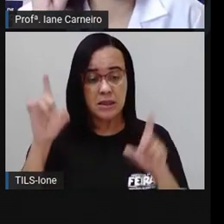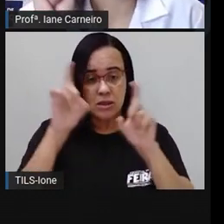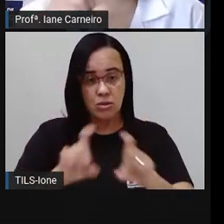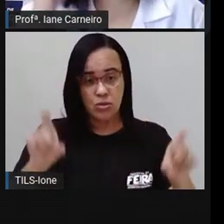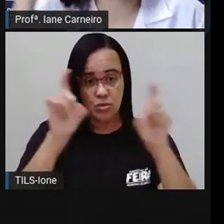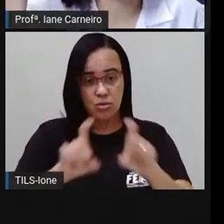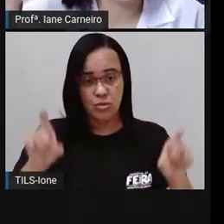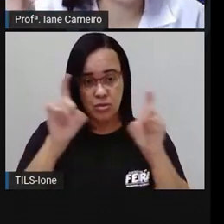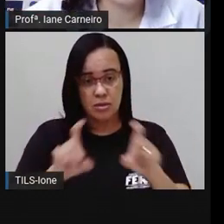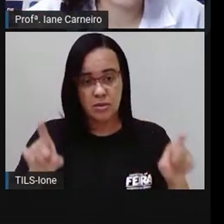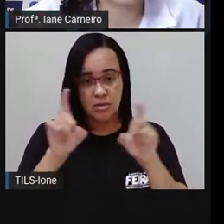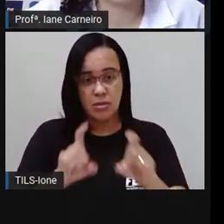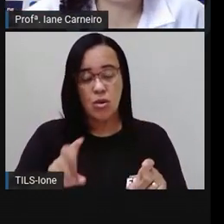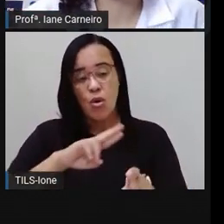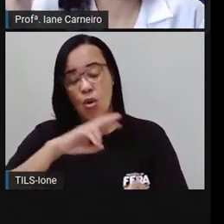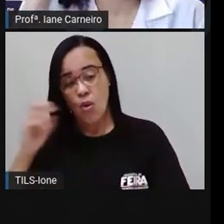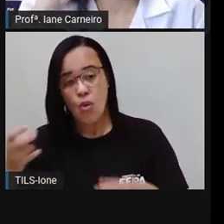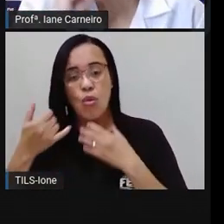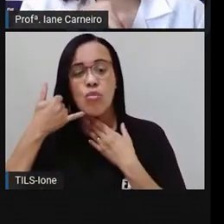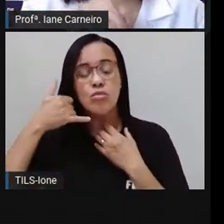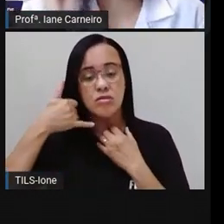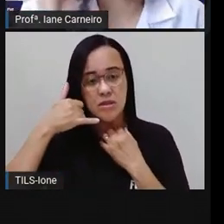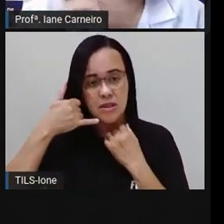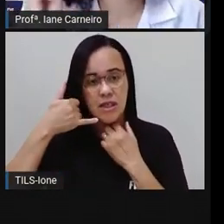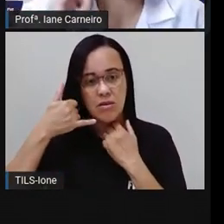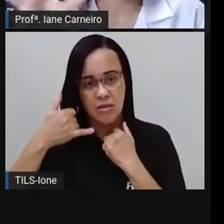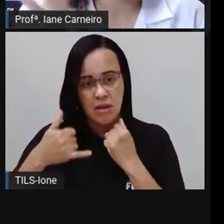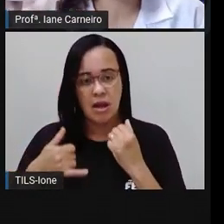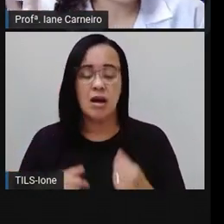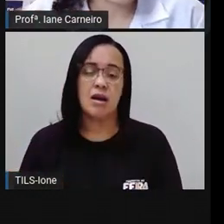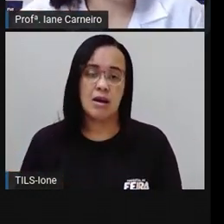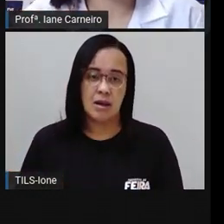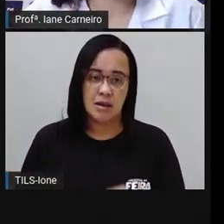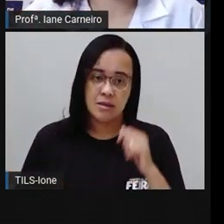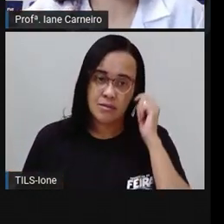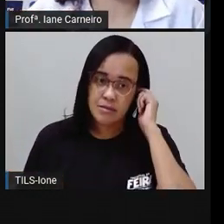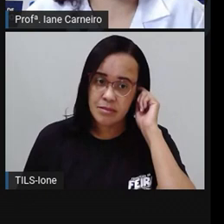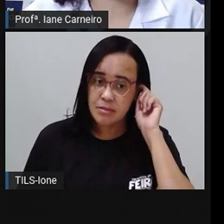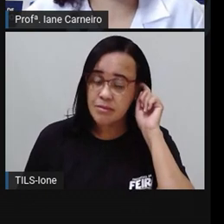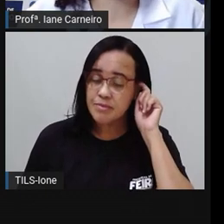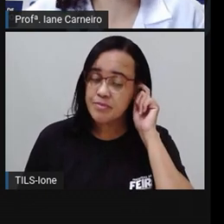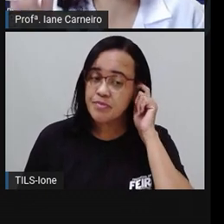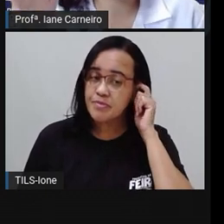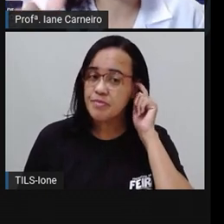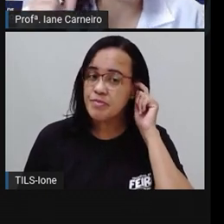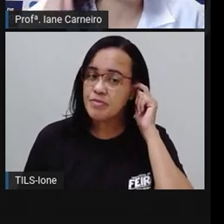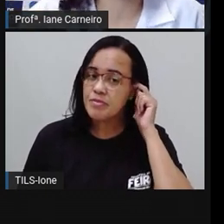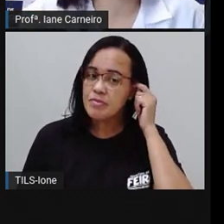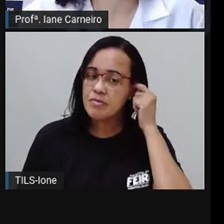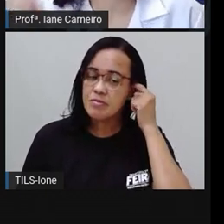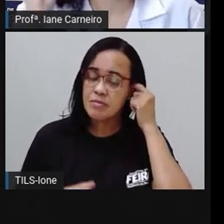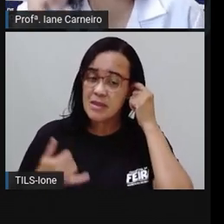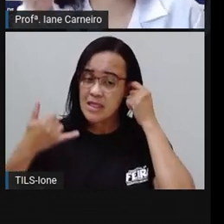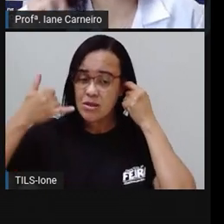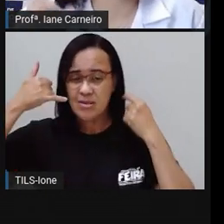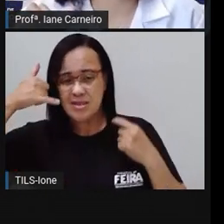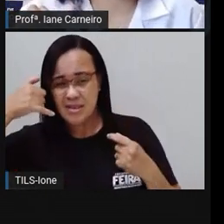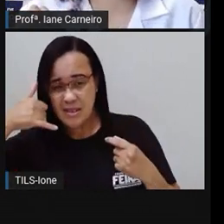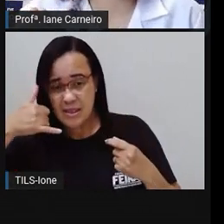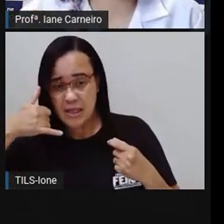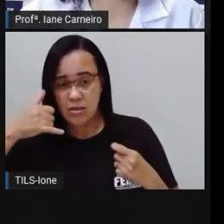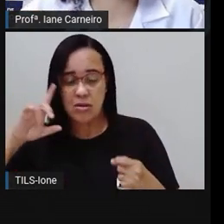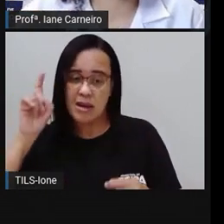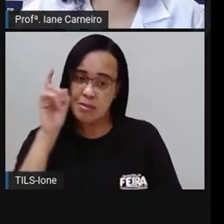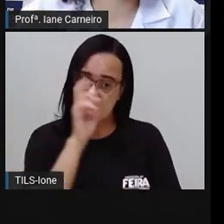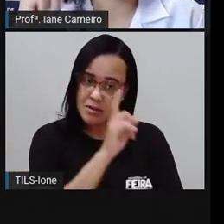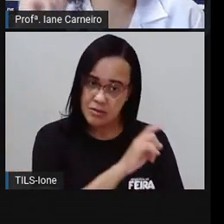esse passo a passo. Se você estiver no celular, eu acho que você não vai conseguir acessar direitinho, certo? Aí você fica olhando aqui o que a Pró vai